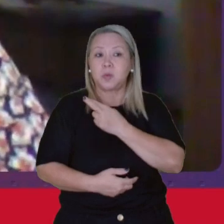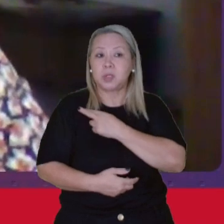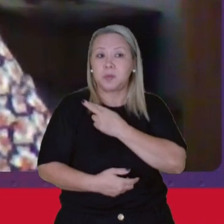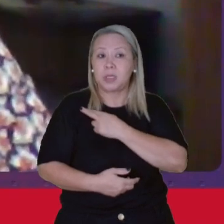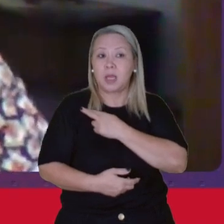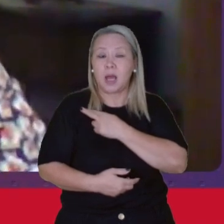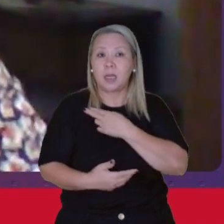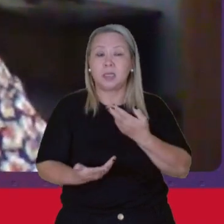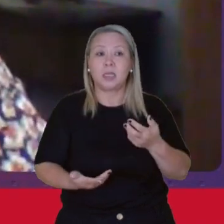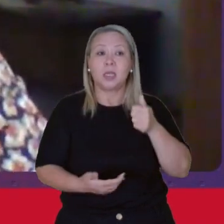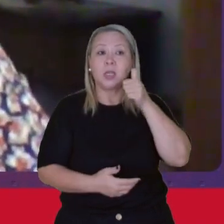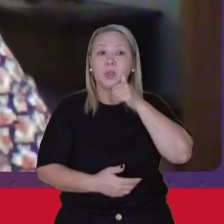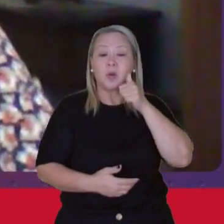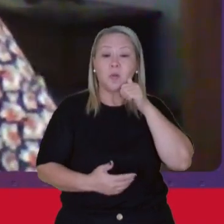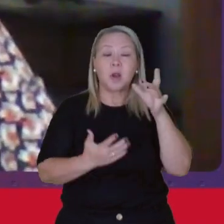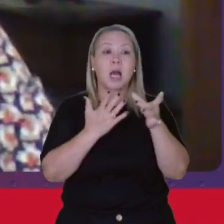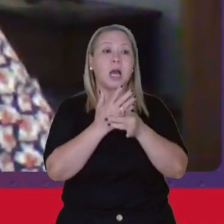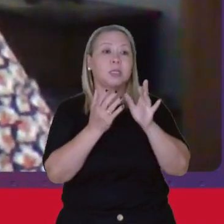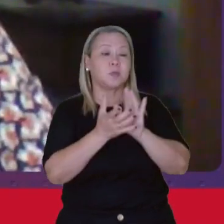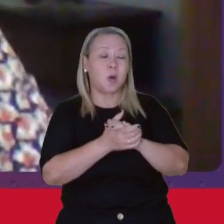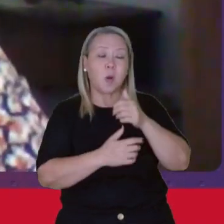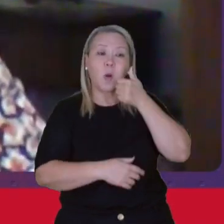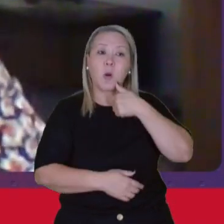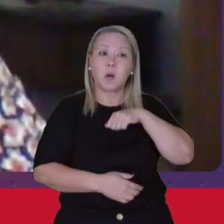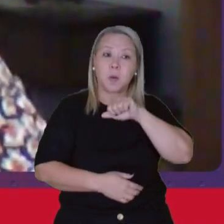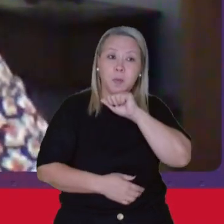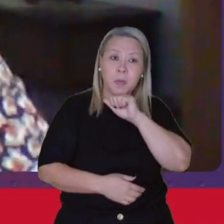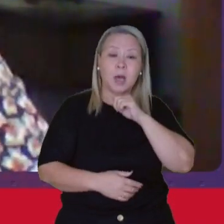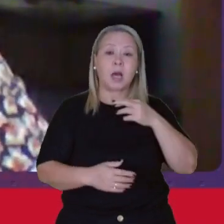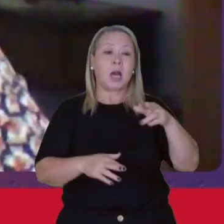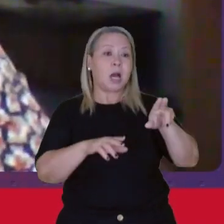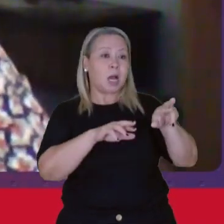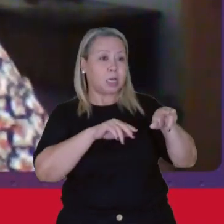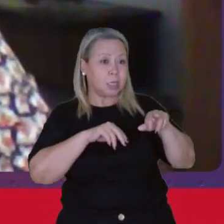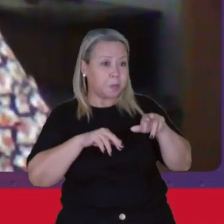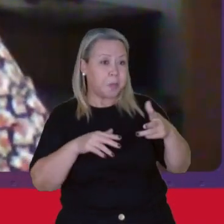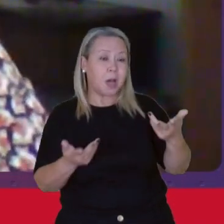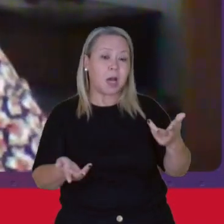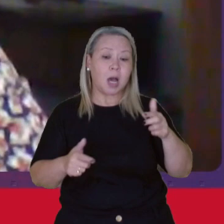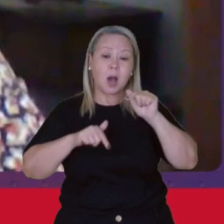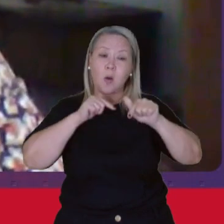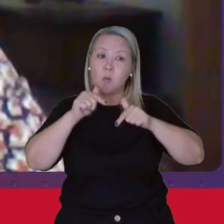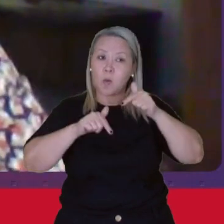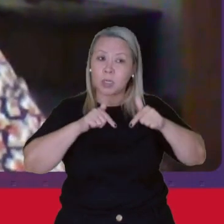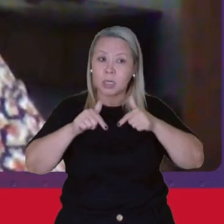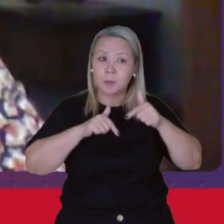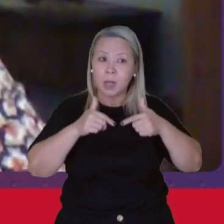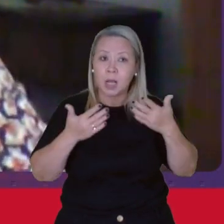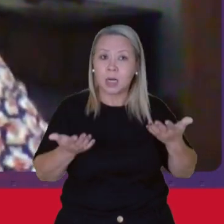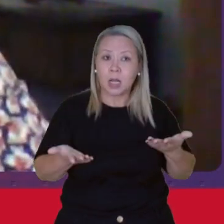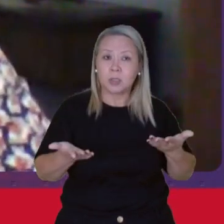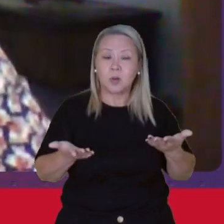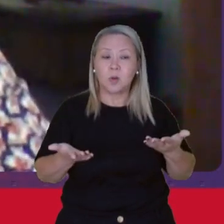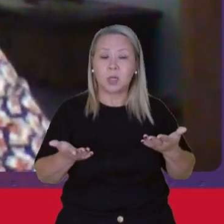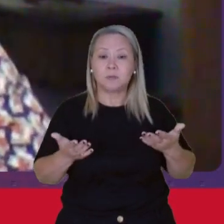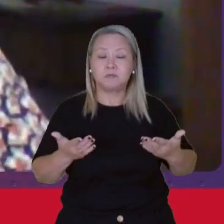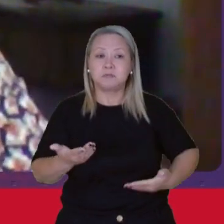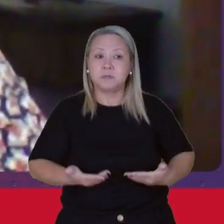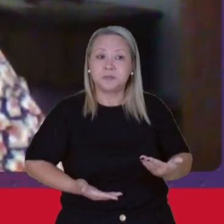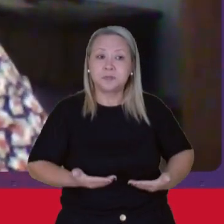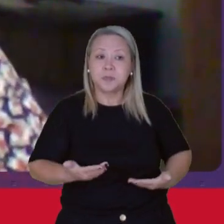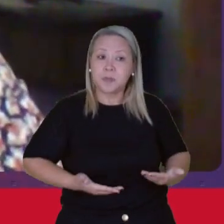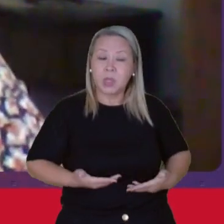De uma mulher Uma esposa Uma mãe Uma irmã Ou uma trabalhadora Doméstica Então